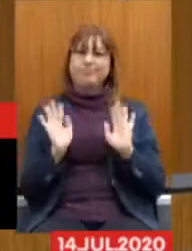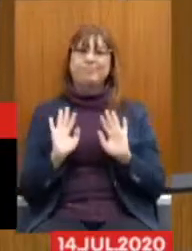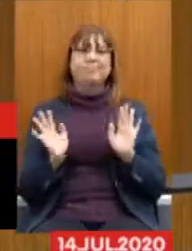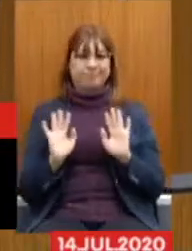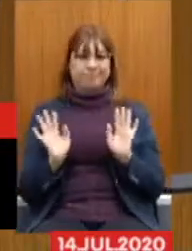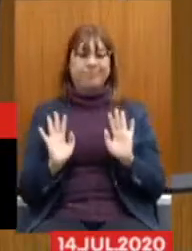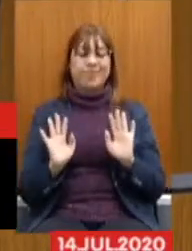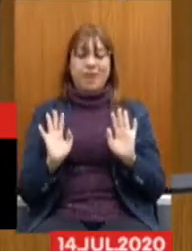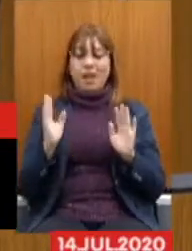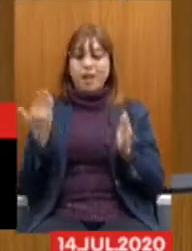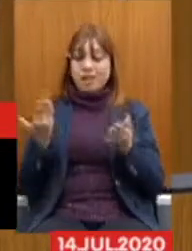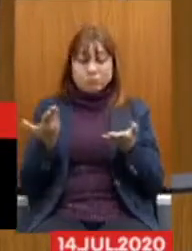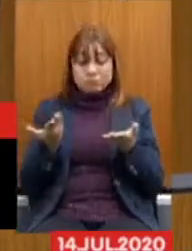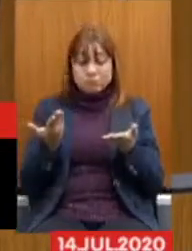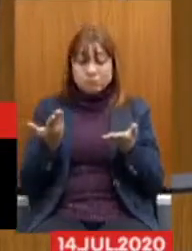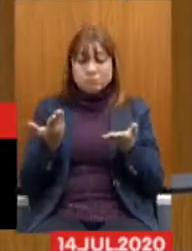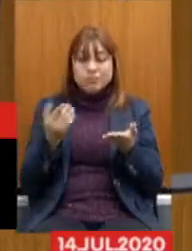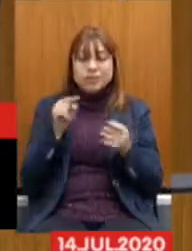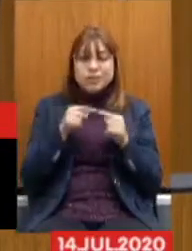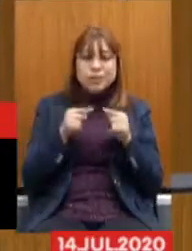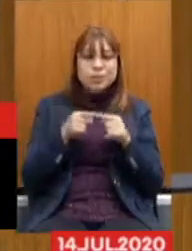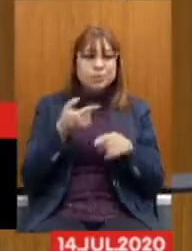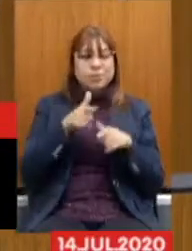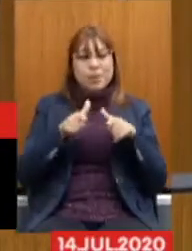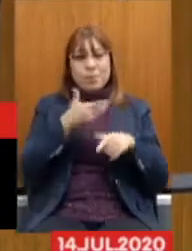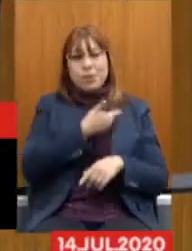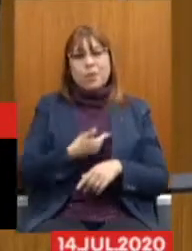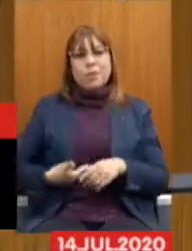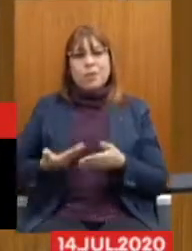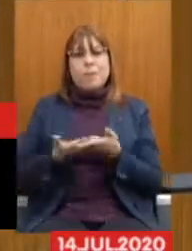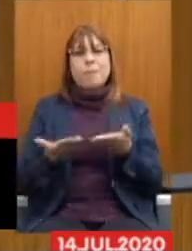identidade, essa história. Enfim,